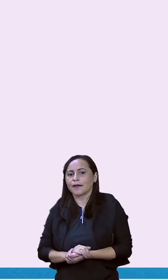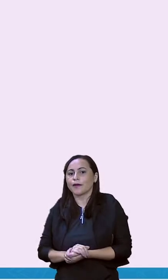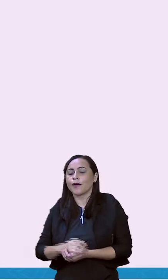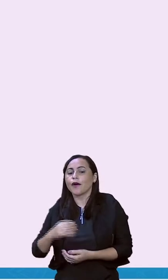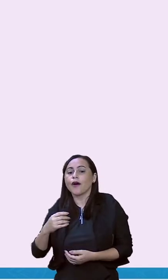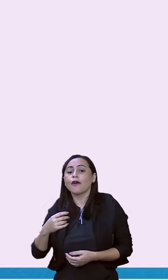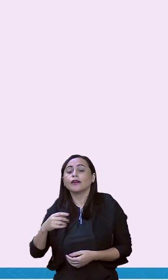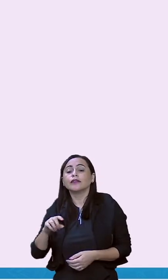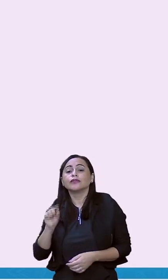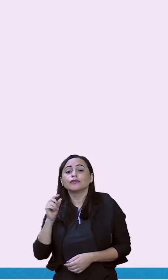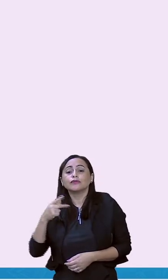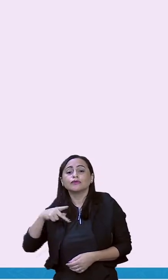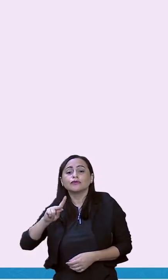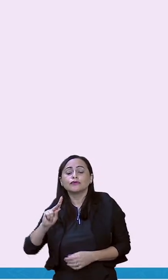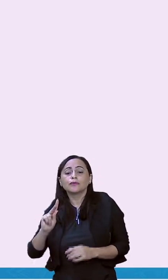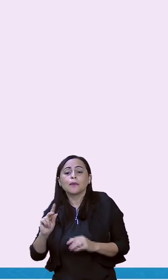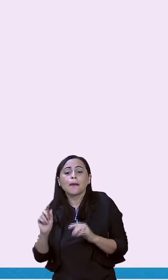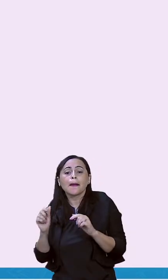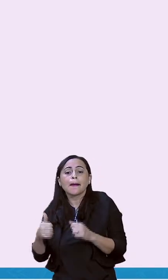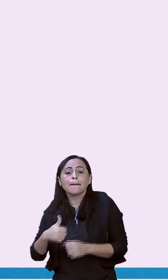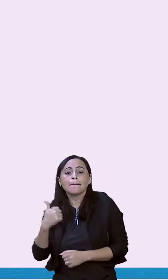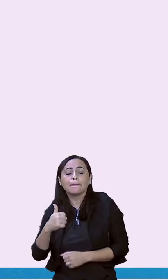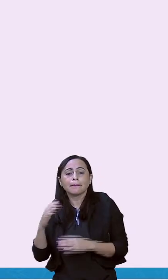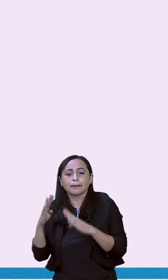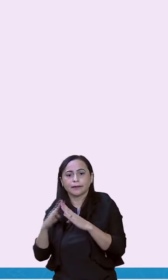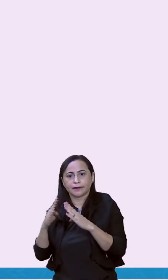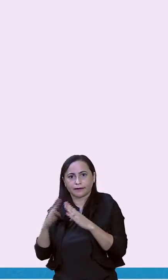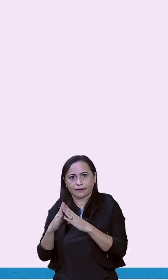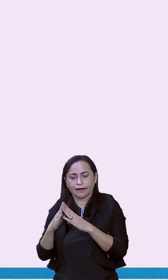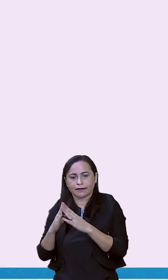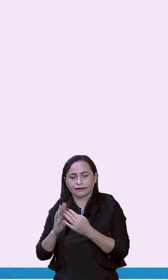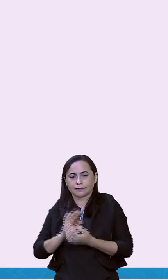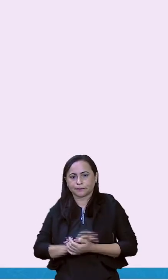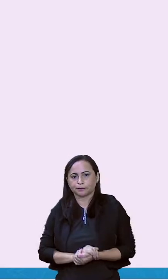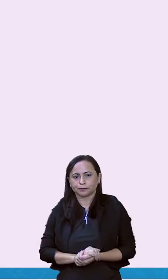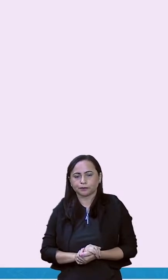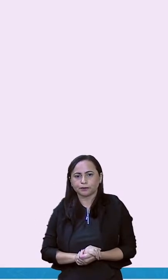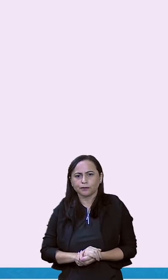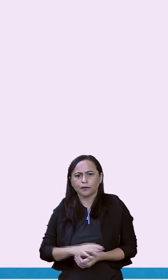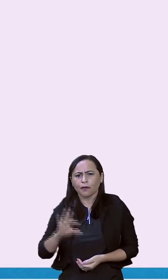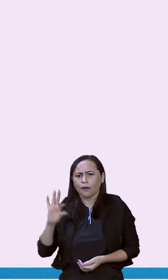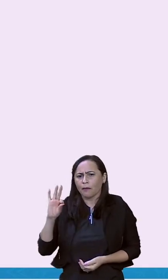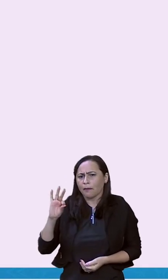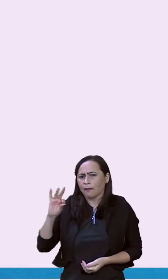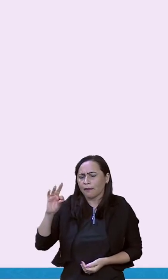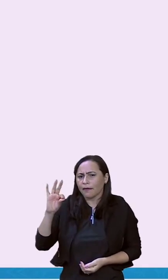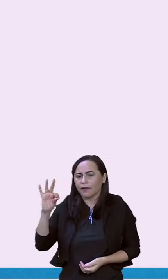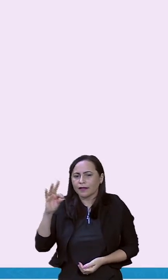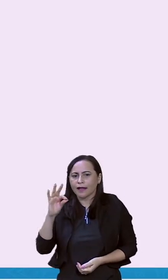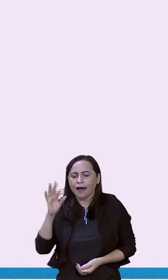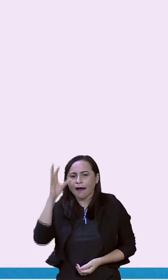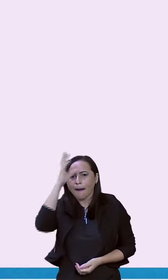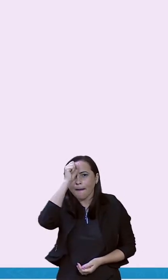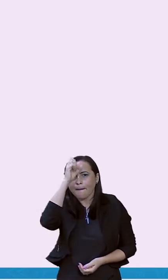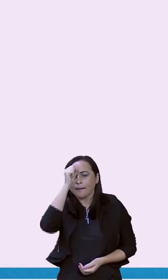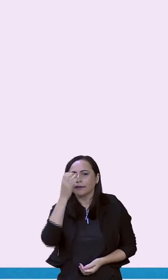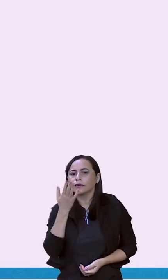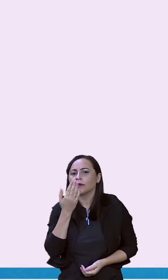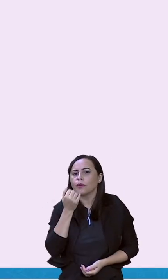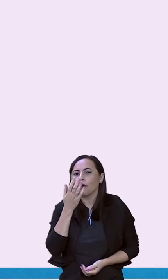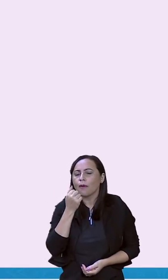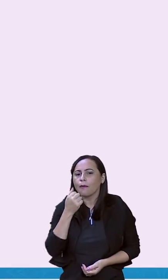A ave aprendeu a matar a fome com mel que vinha em uma seringa. Além do mel,